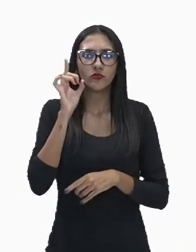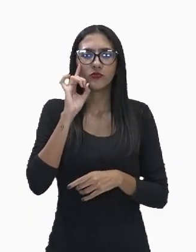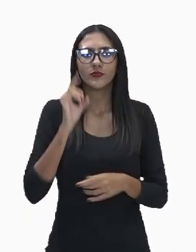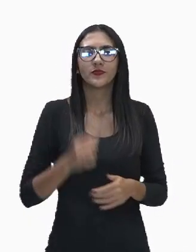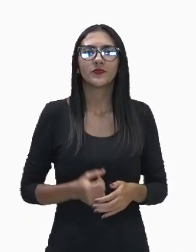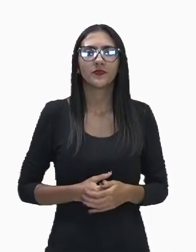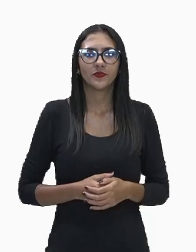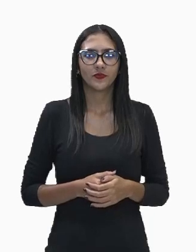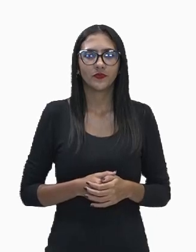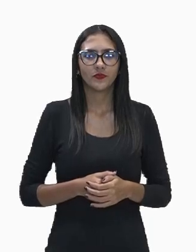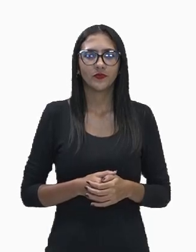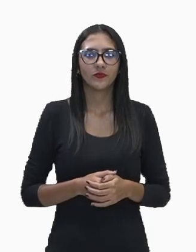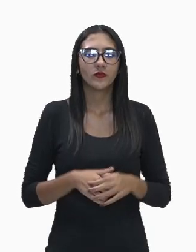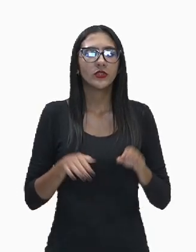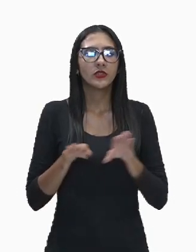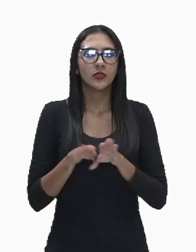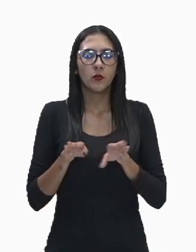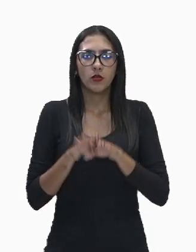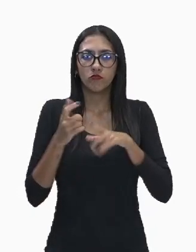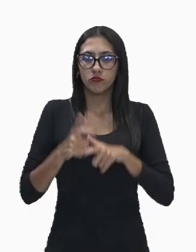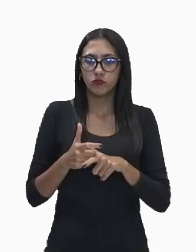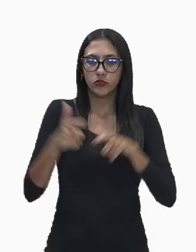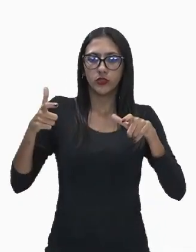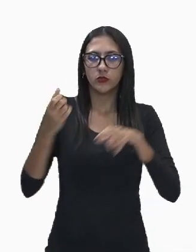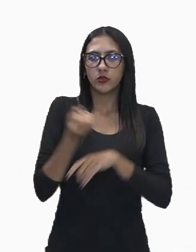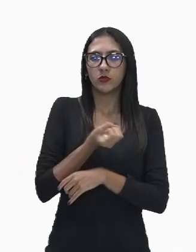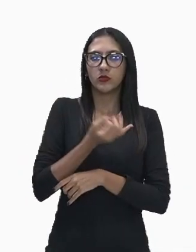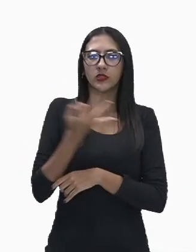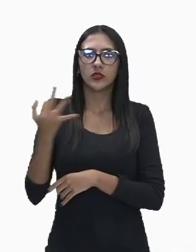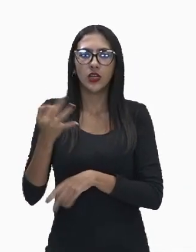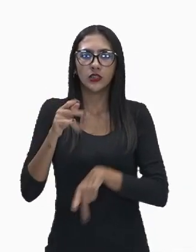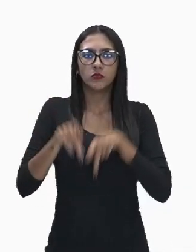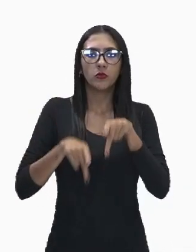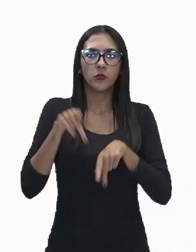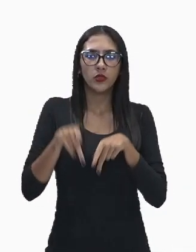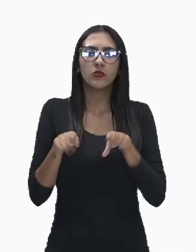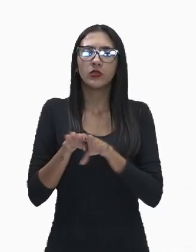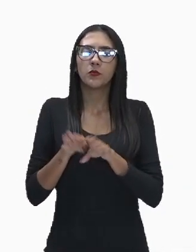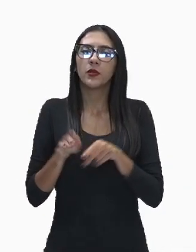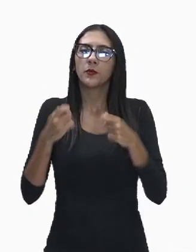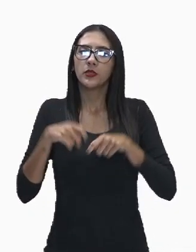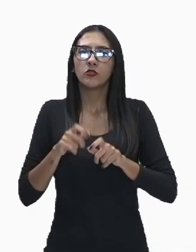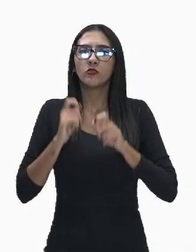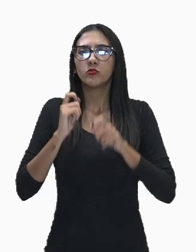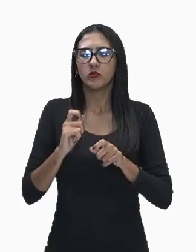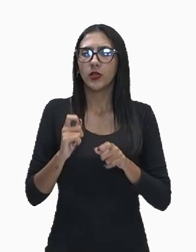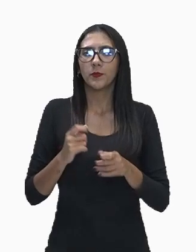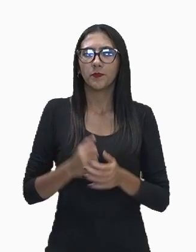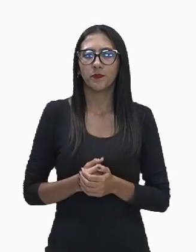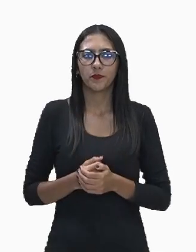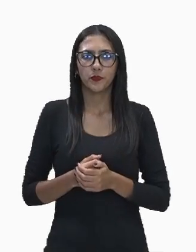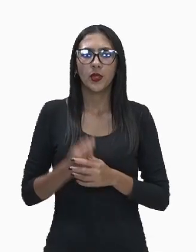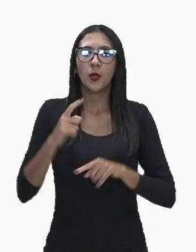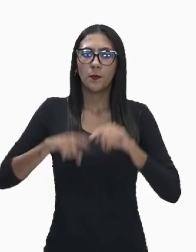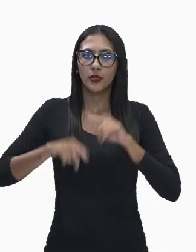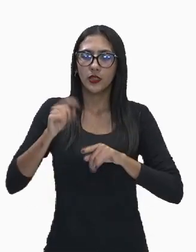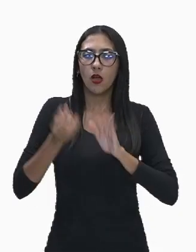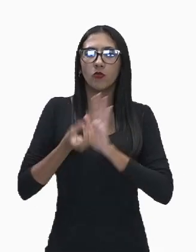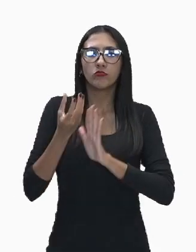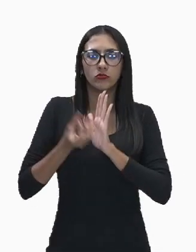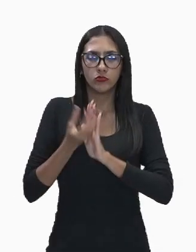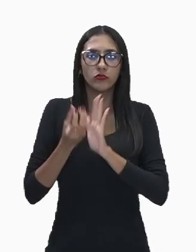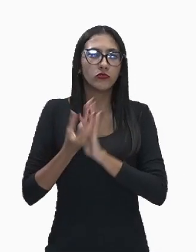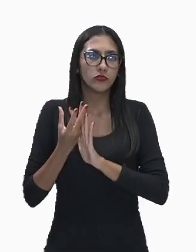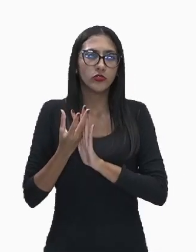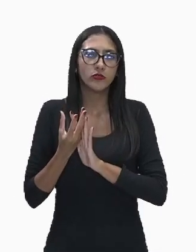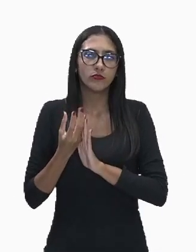populacional aumenta a demanda por bens e serviços. resultando em mais resíduos. Isso é que vale